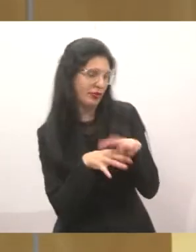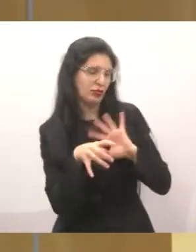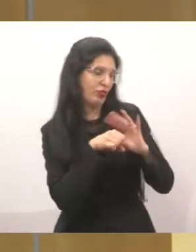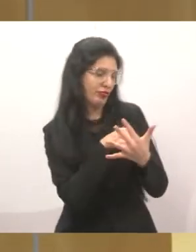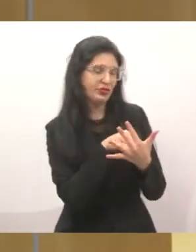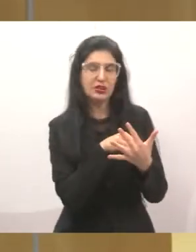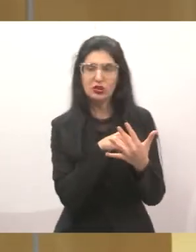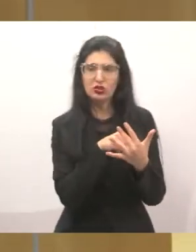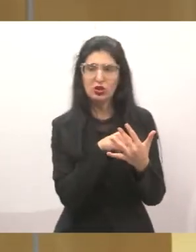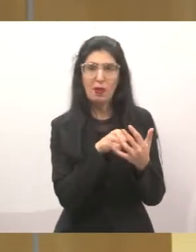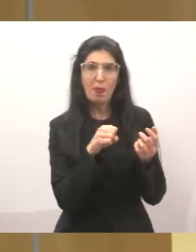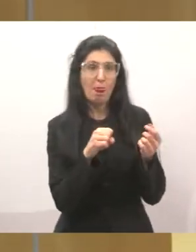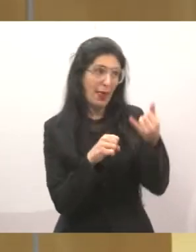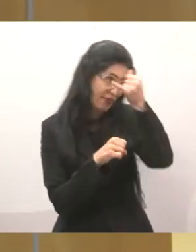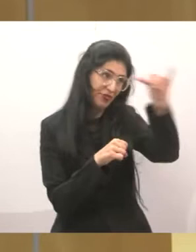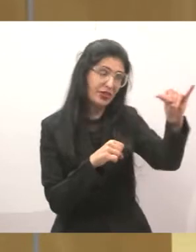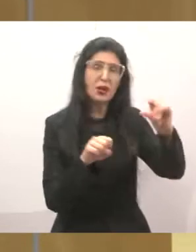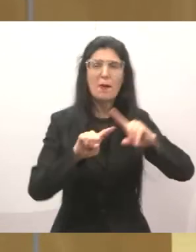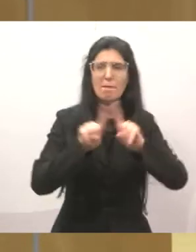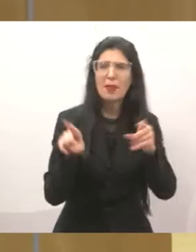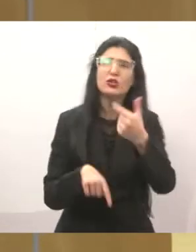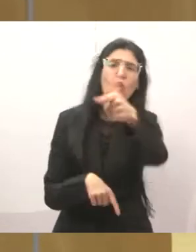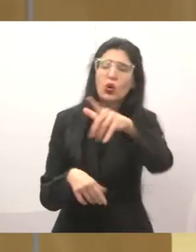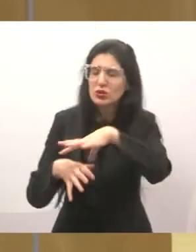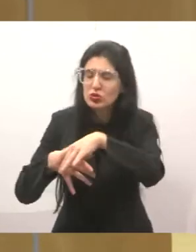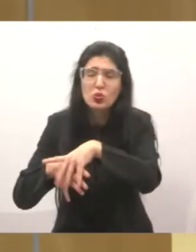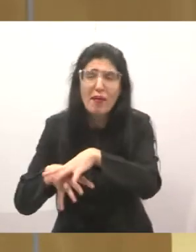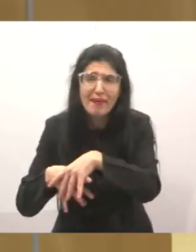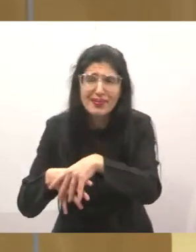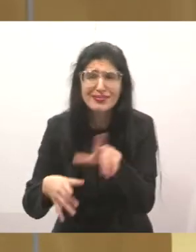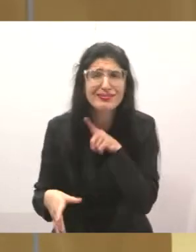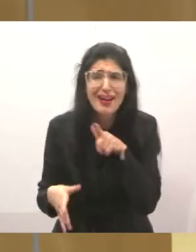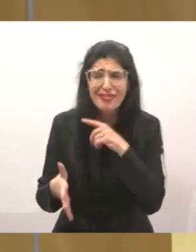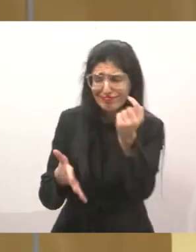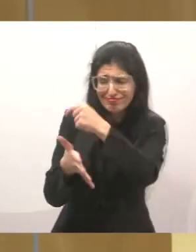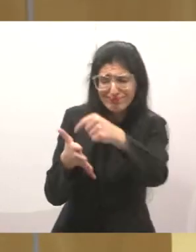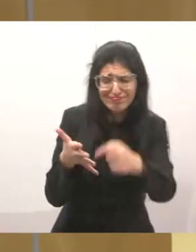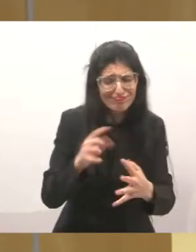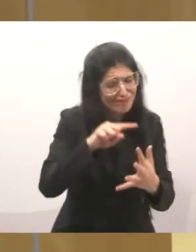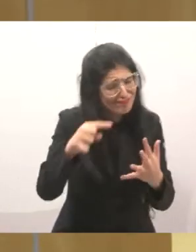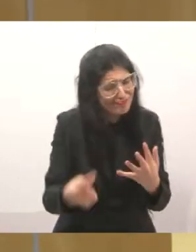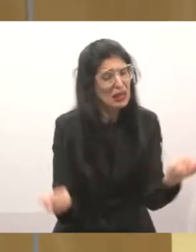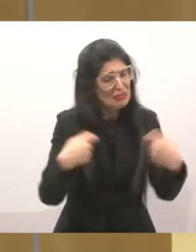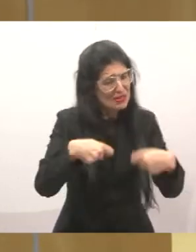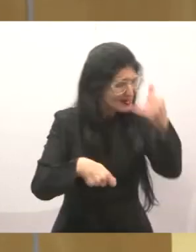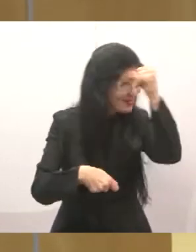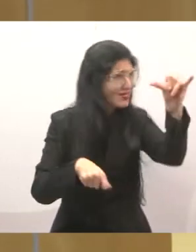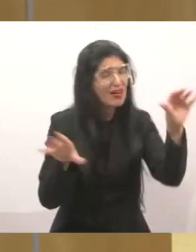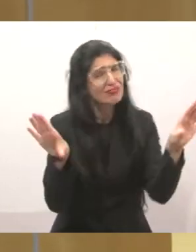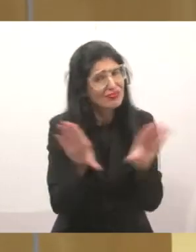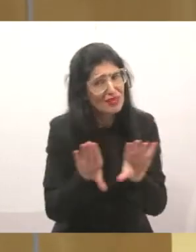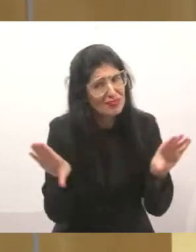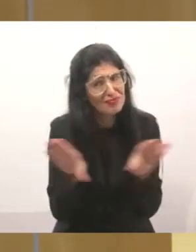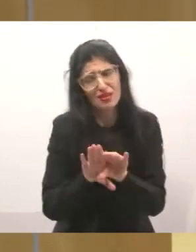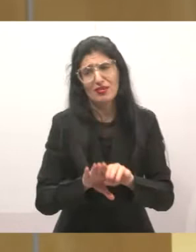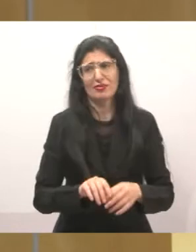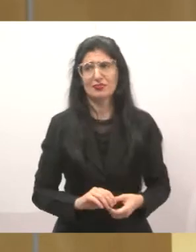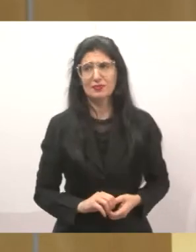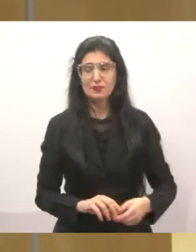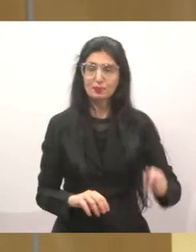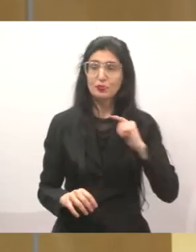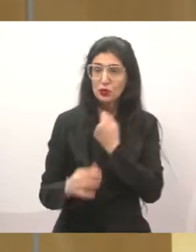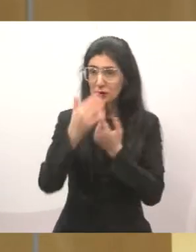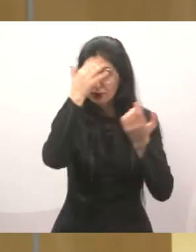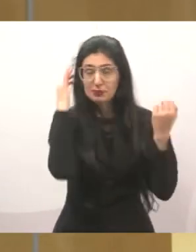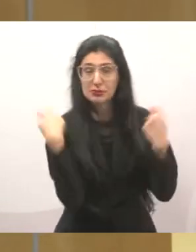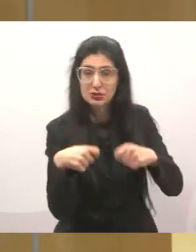vai ficar doente de outras doenças e aí acaba acarretando para o município. Então a gente quer cobrar aqui